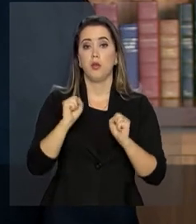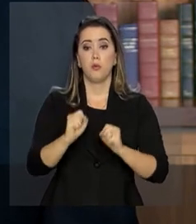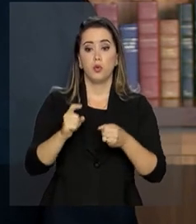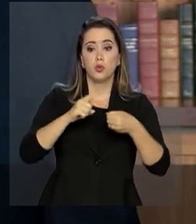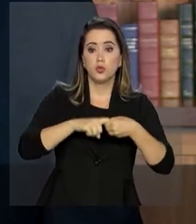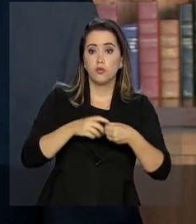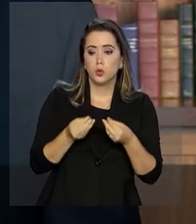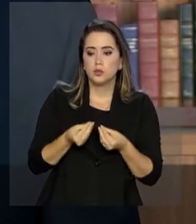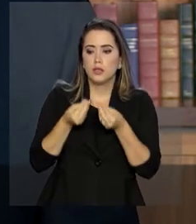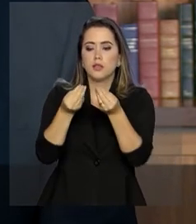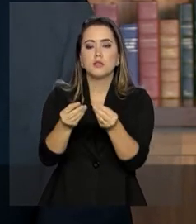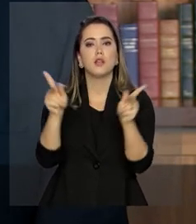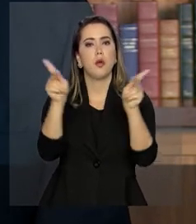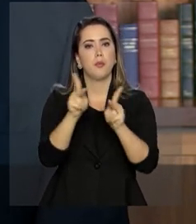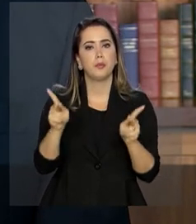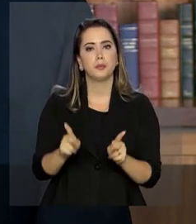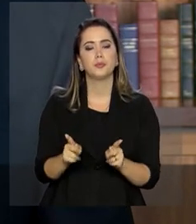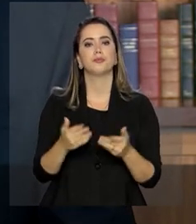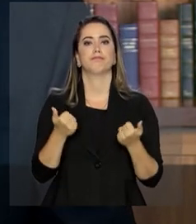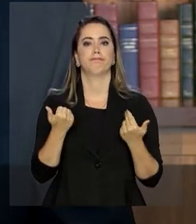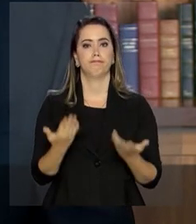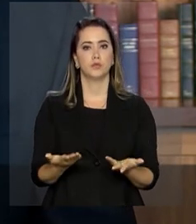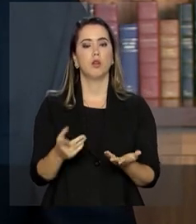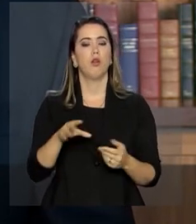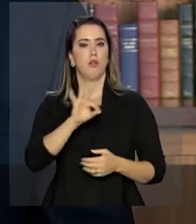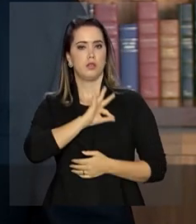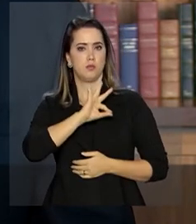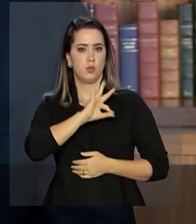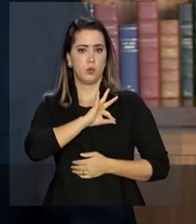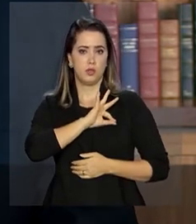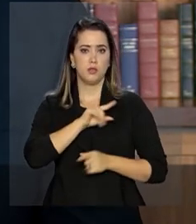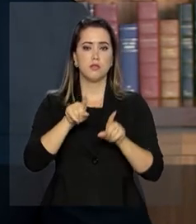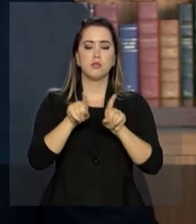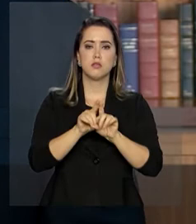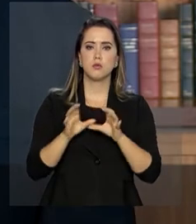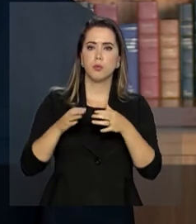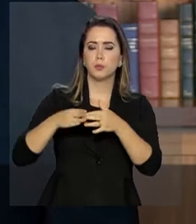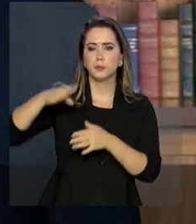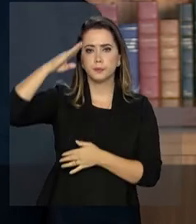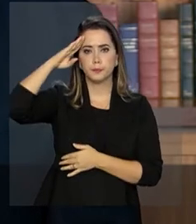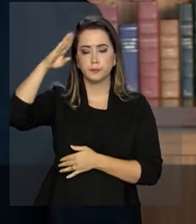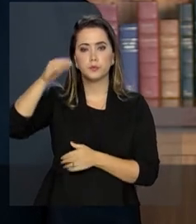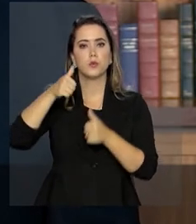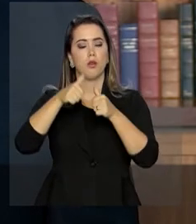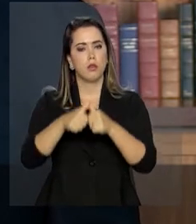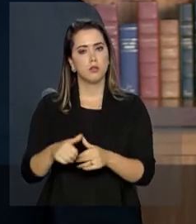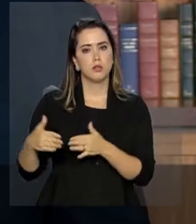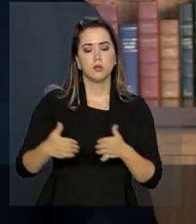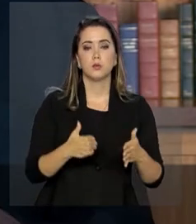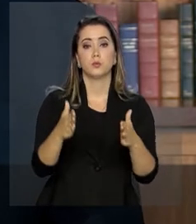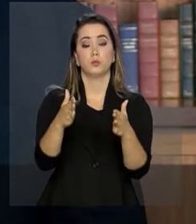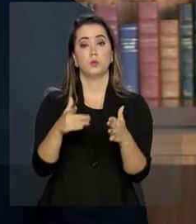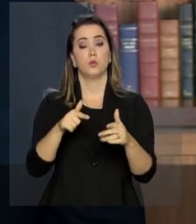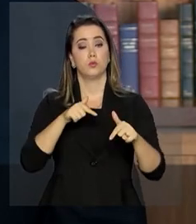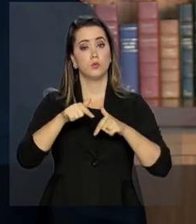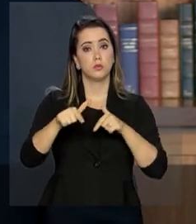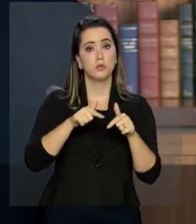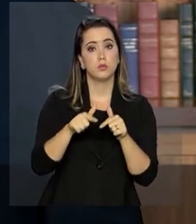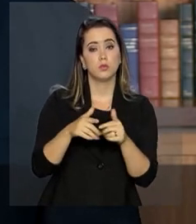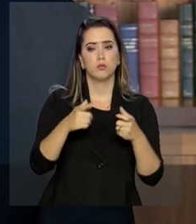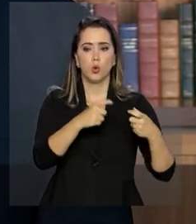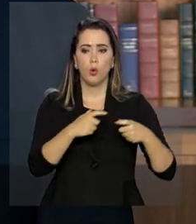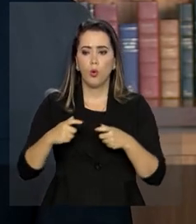restaurar a tranquilidade do povo. As polícias e as forças armadas estarão nas ruas, avenidas,